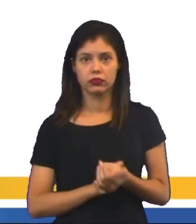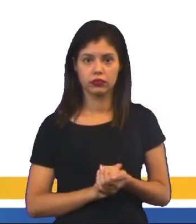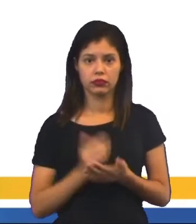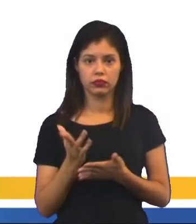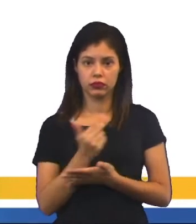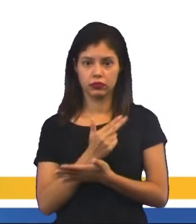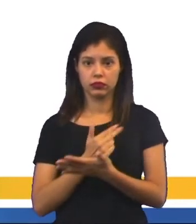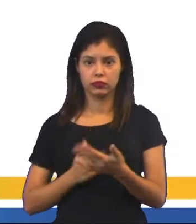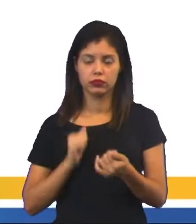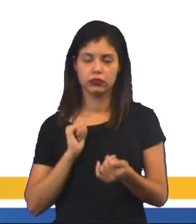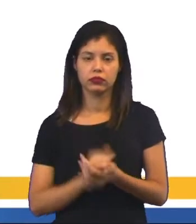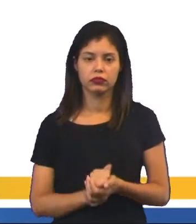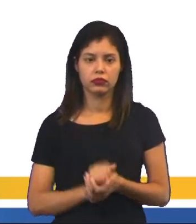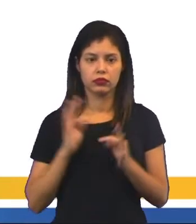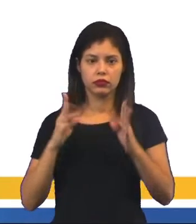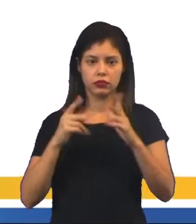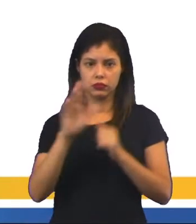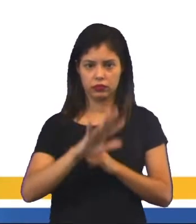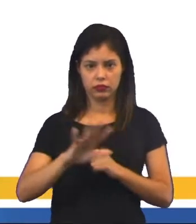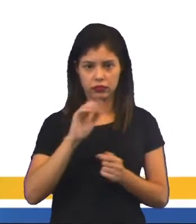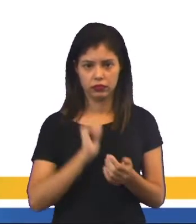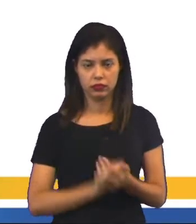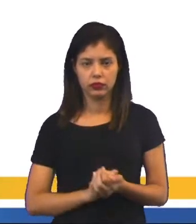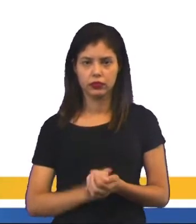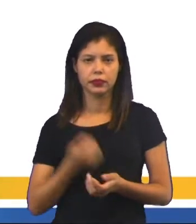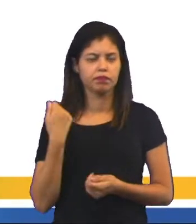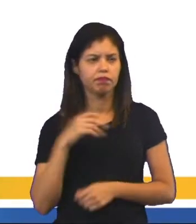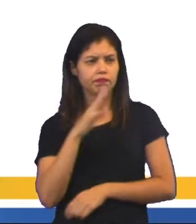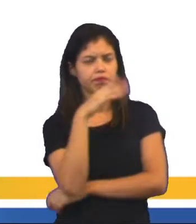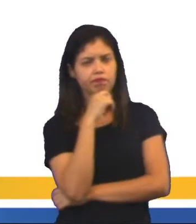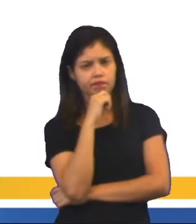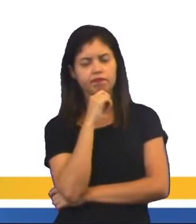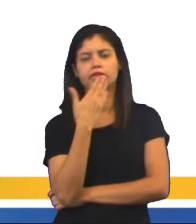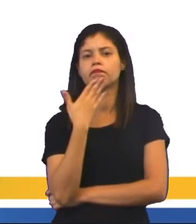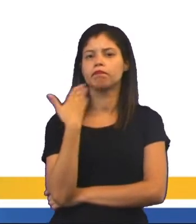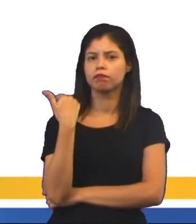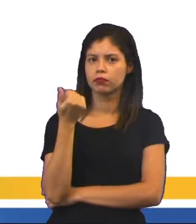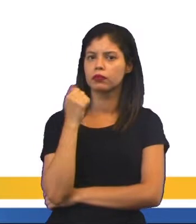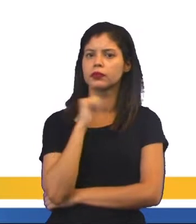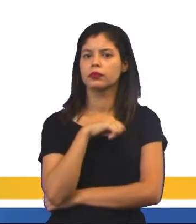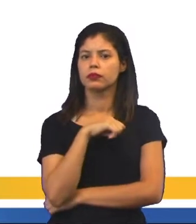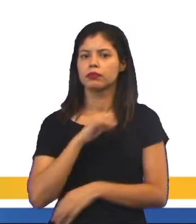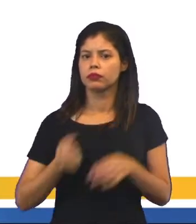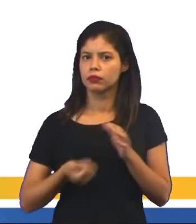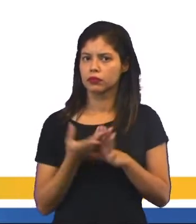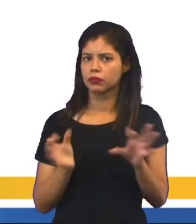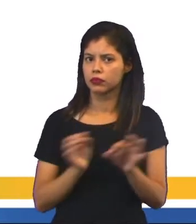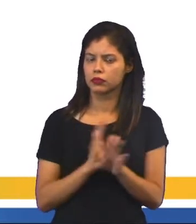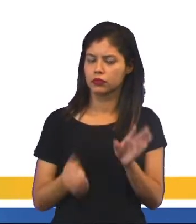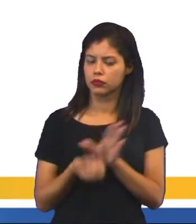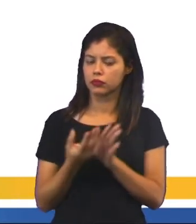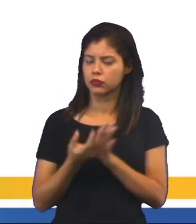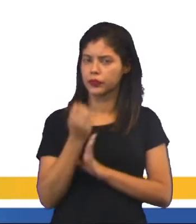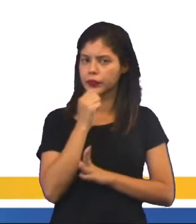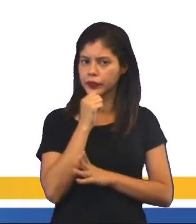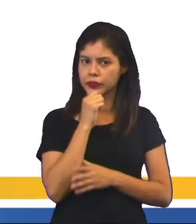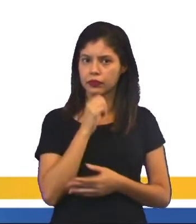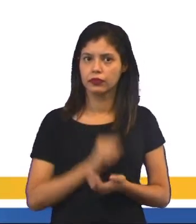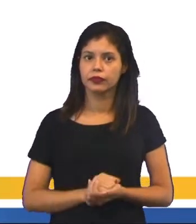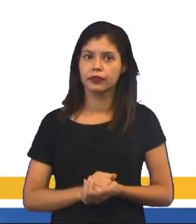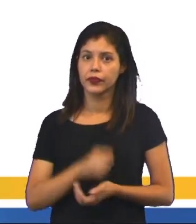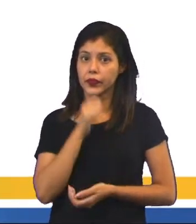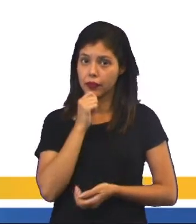a arte. Então, tudo aquilo que a gente está dizendo, rapaz, precisa dar uma melhorada aqui, isso ainda não está gerando produtividade,